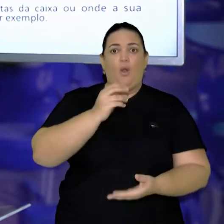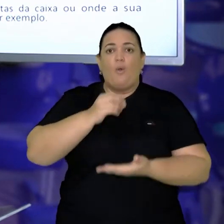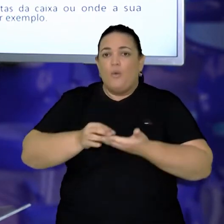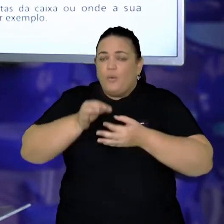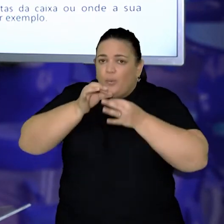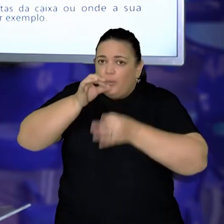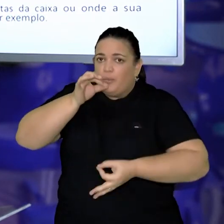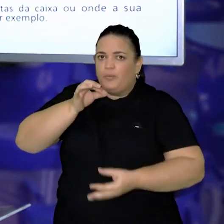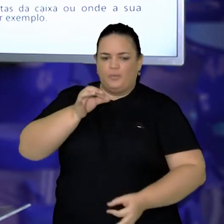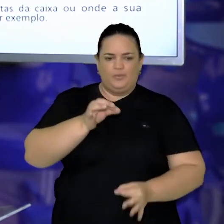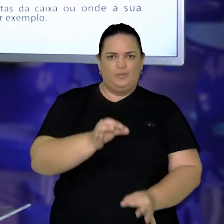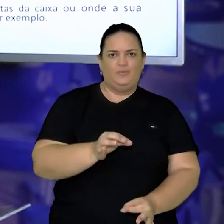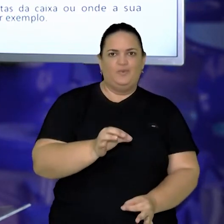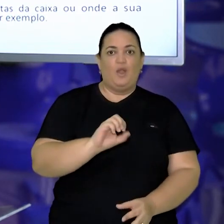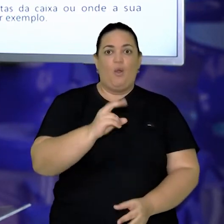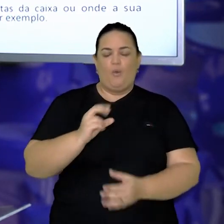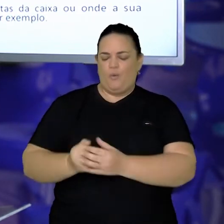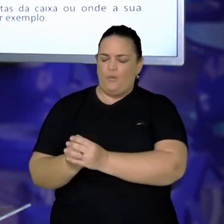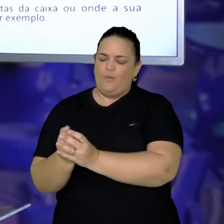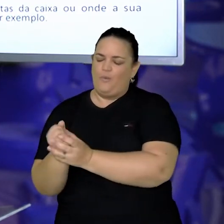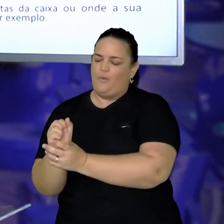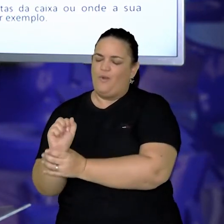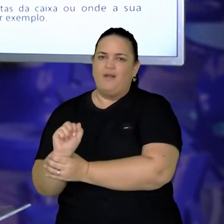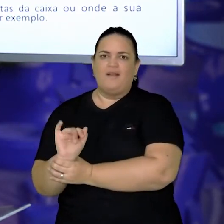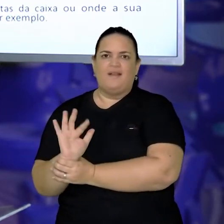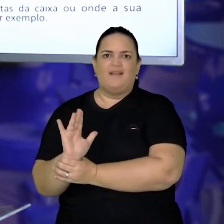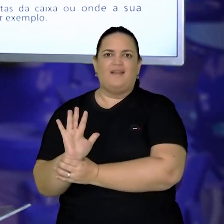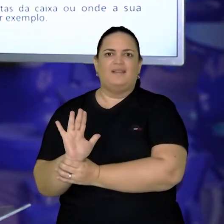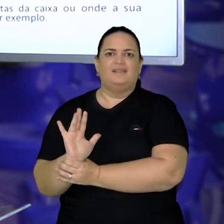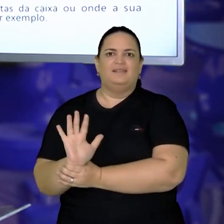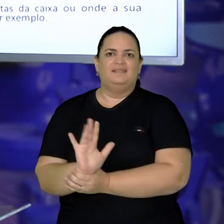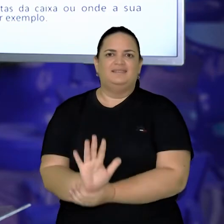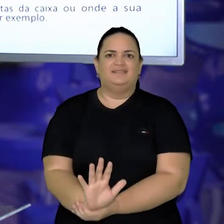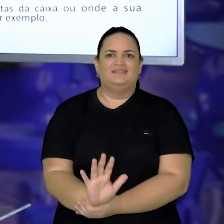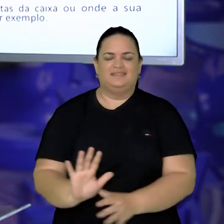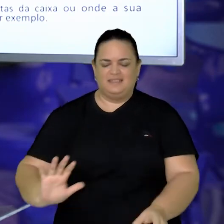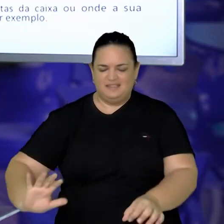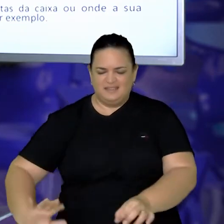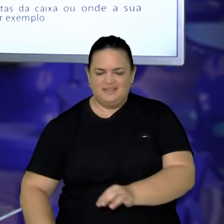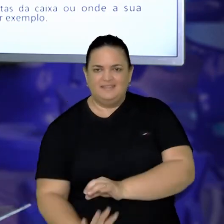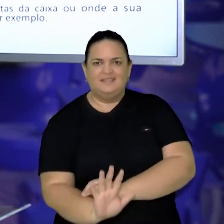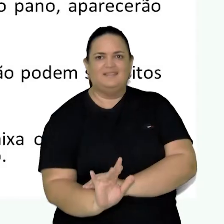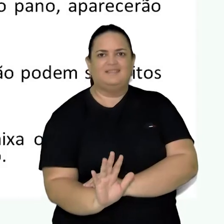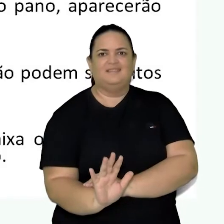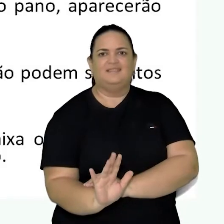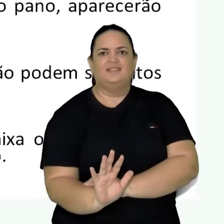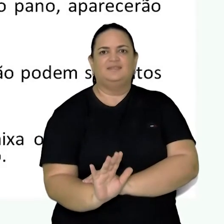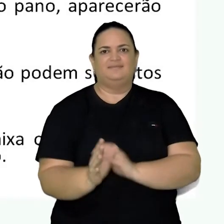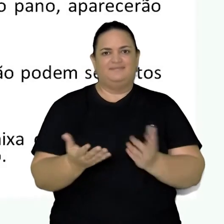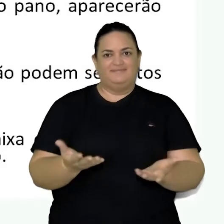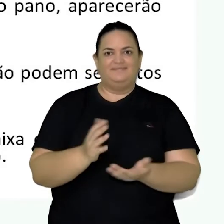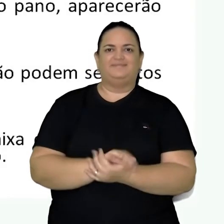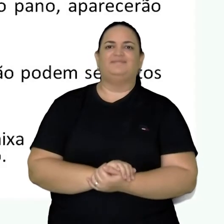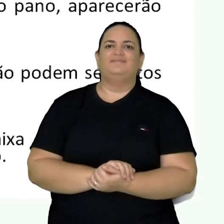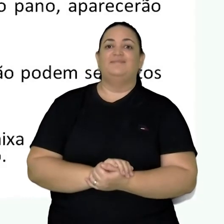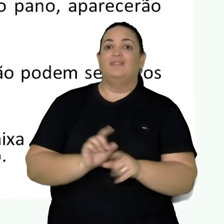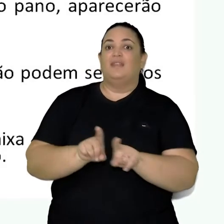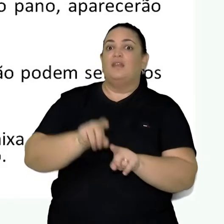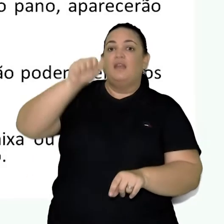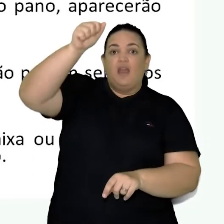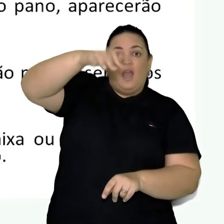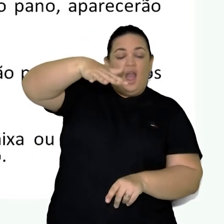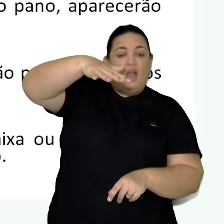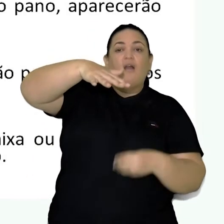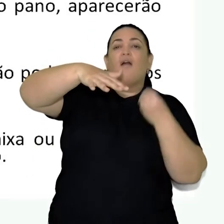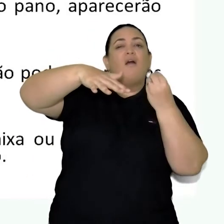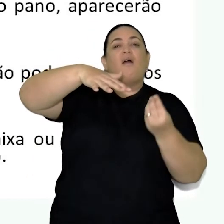então produzir fantoches com as suas próprias mãos e manipulá-los dentro da caixa. A iluminação é